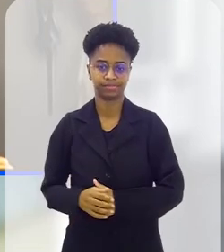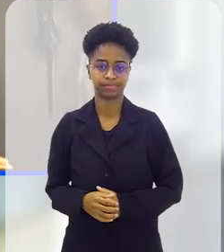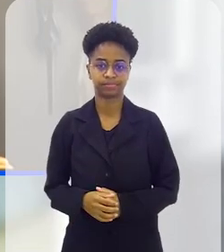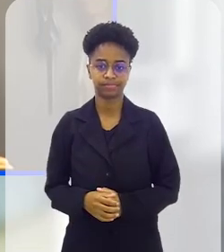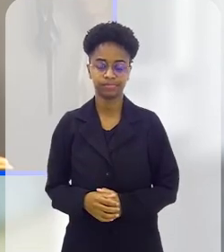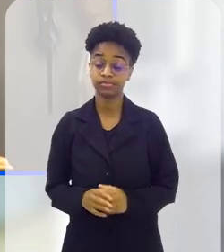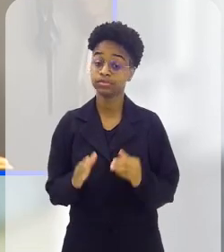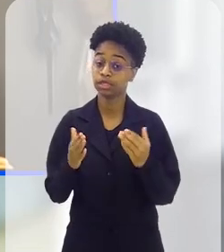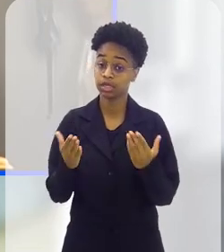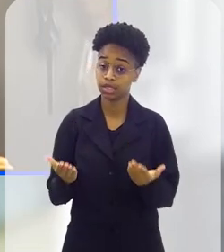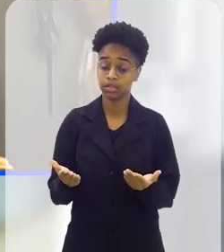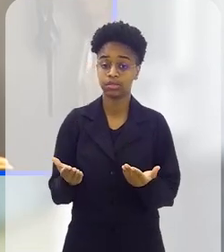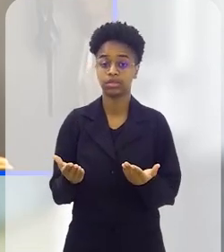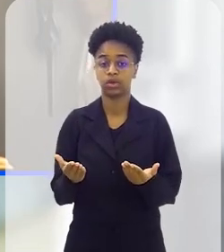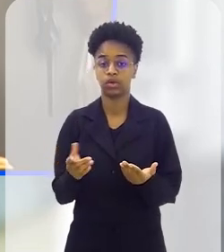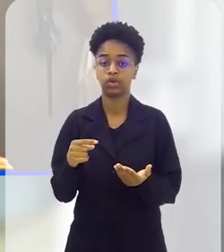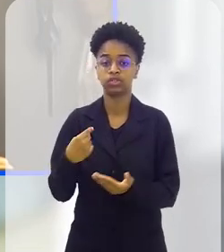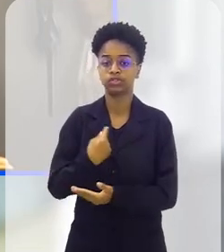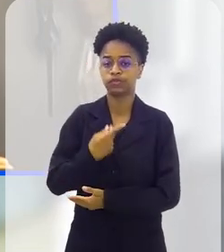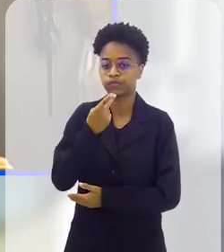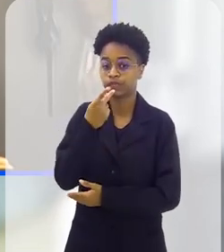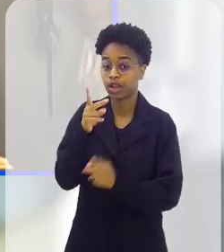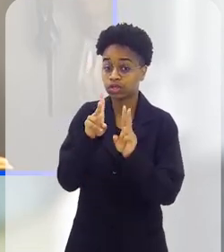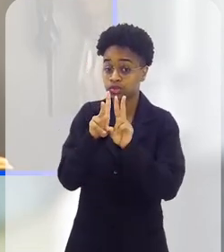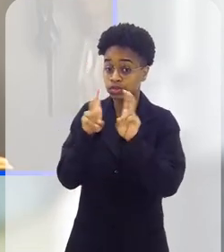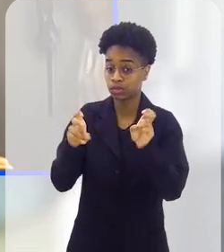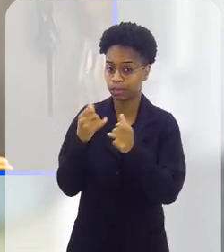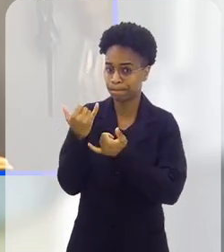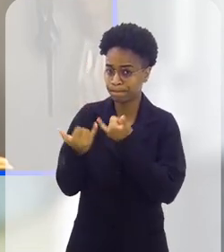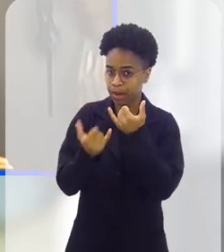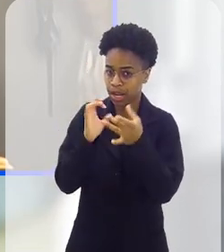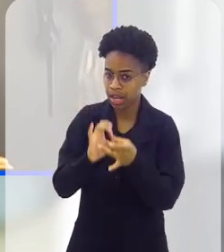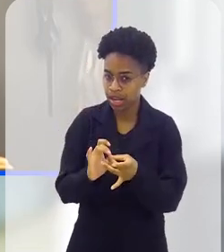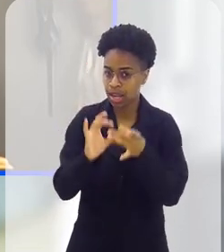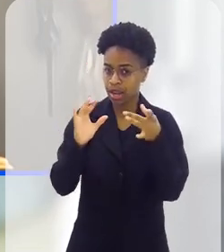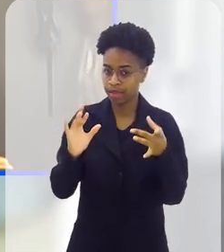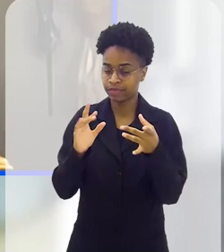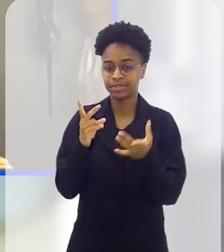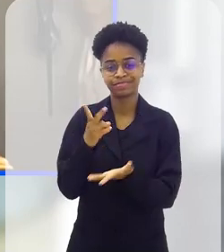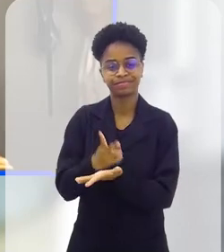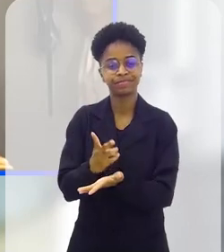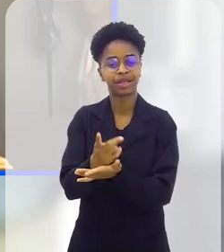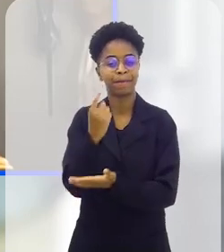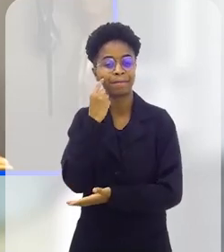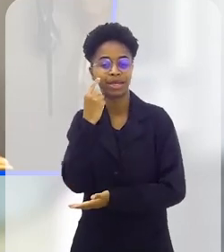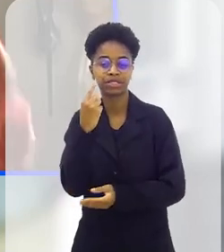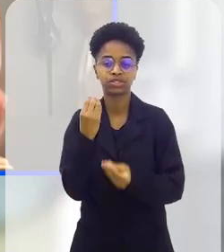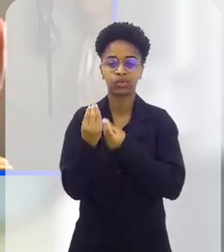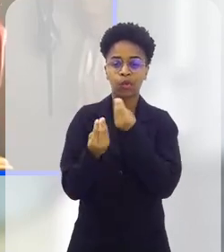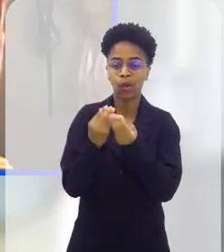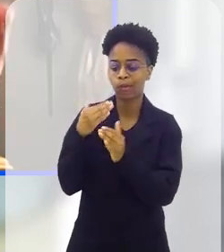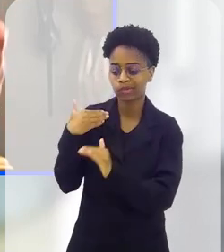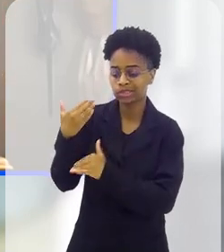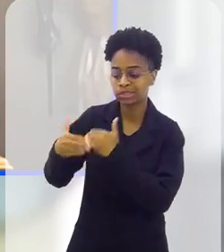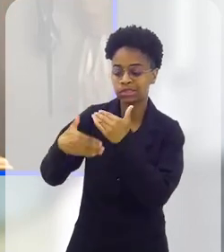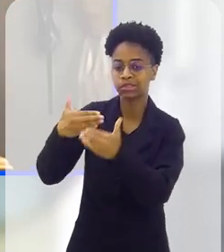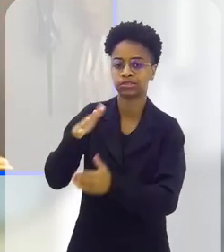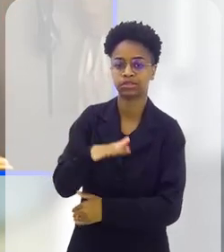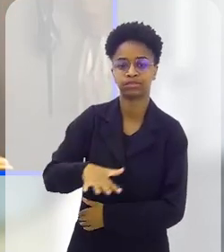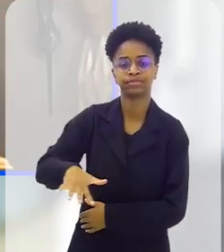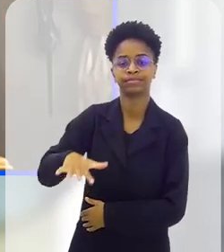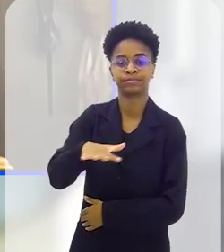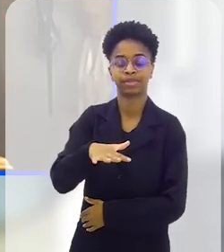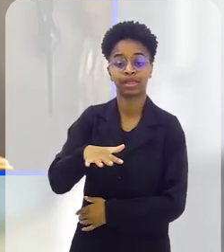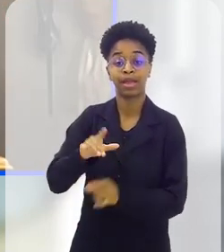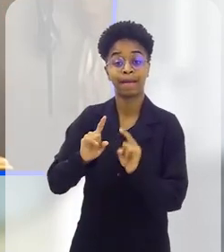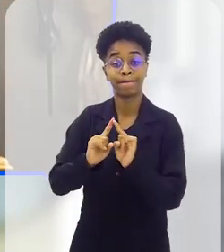né, então assim, quando a gente fala da brincadeira livre, a gente pensa no desenvolvimento como um